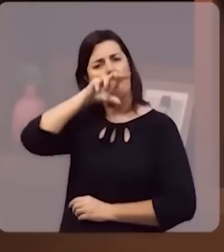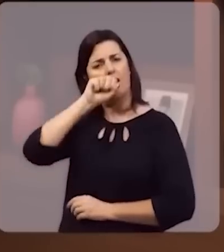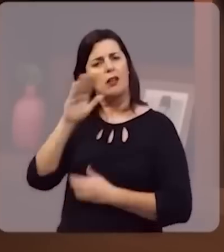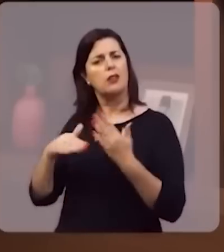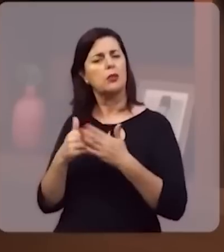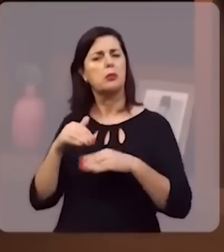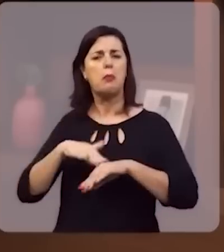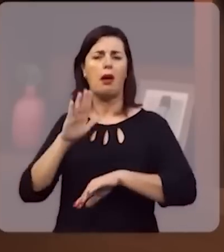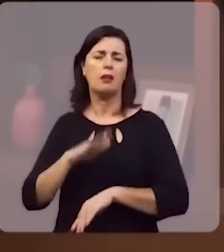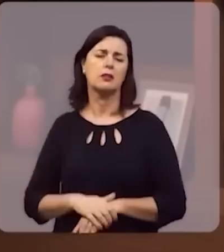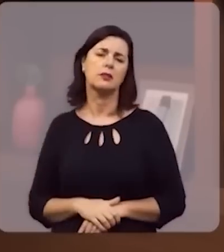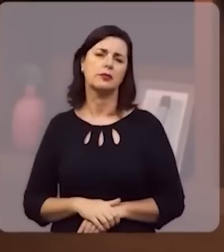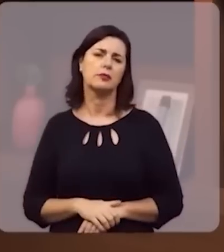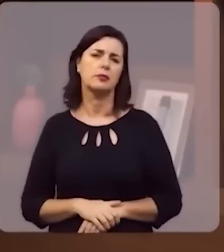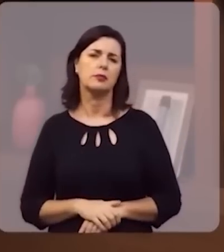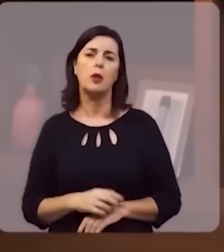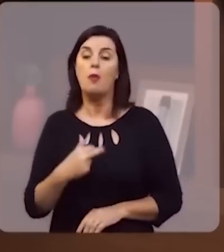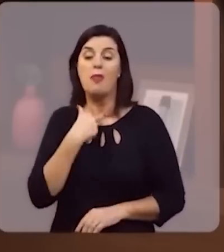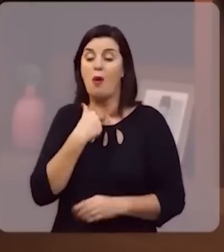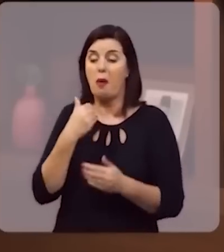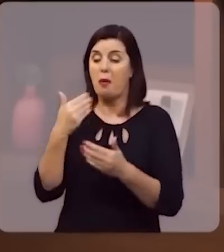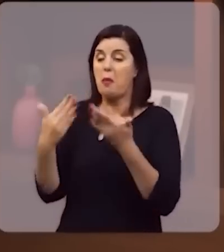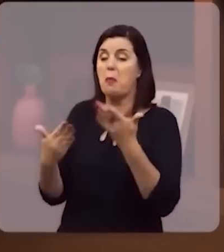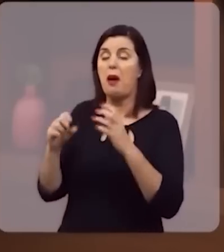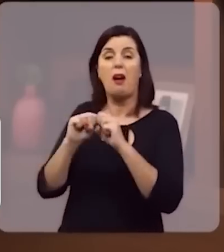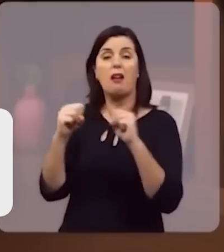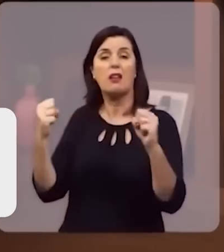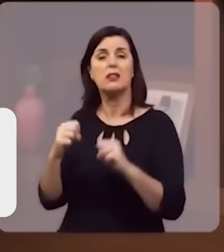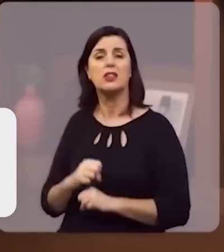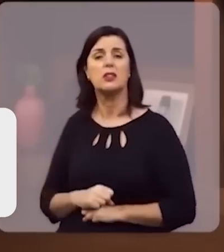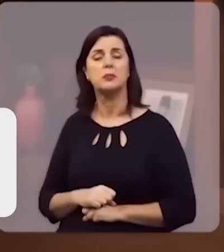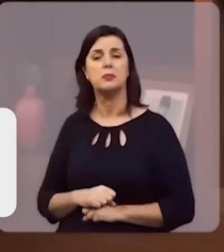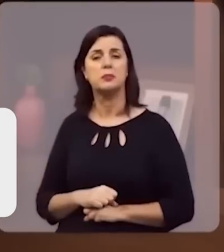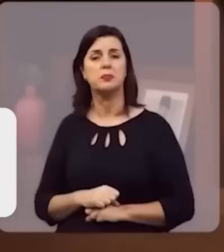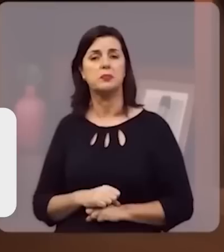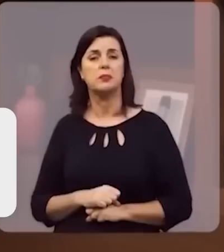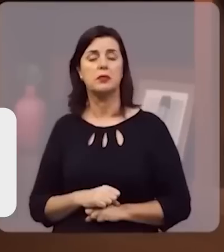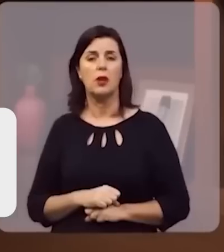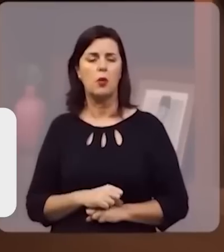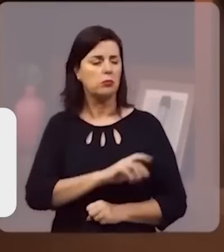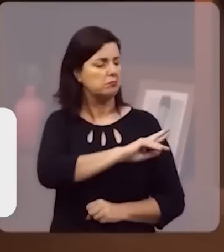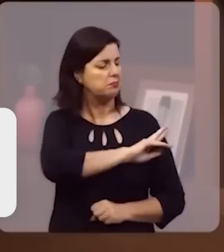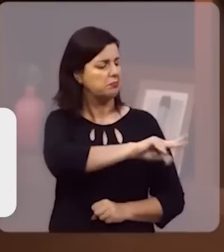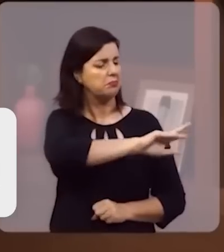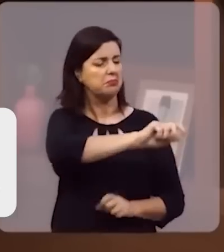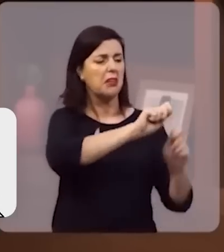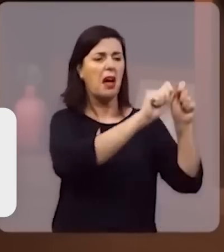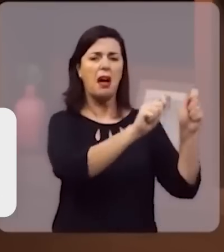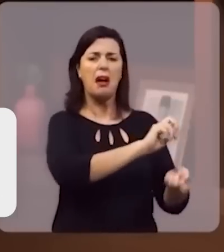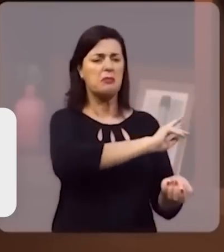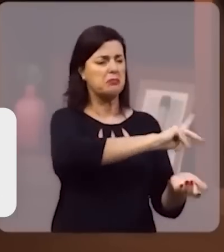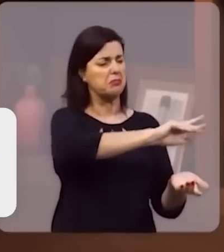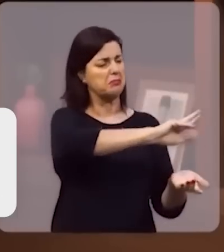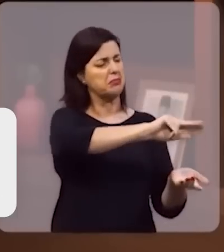e tudo mais. Ele é incomparavelmente grande. Os deuses que o homem fabrica